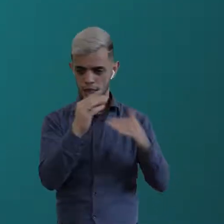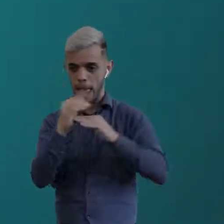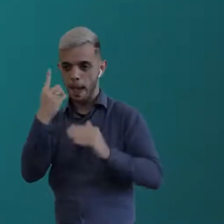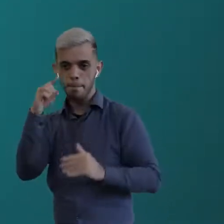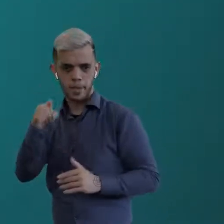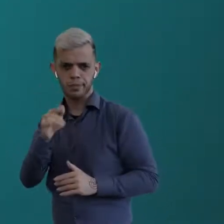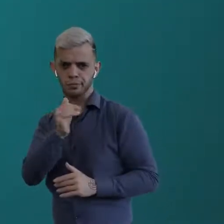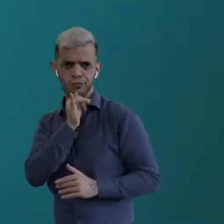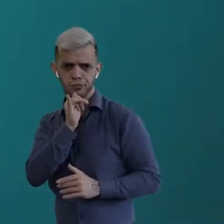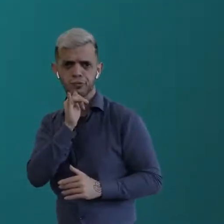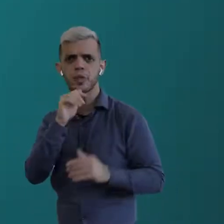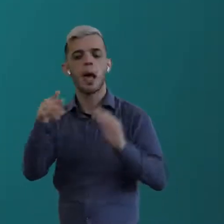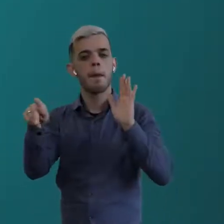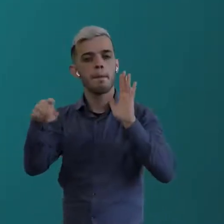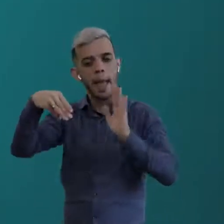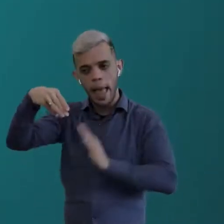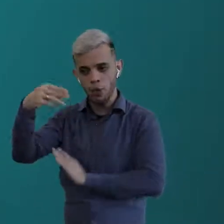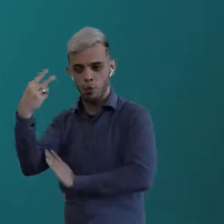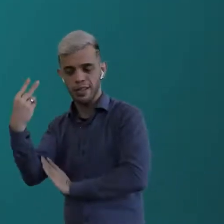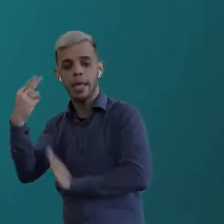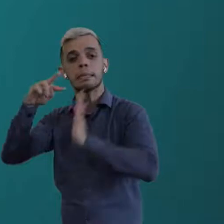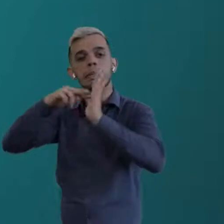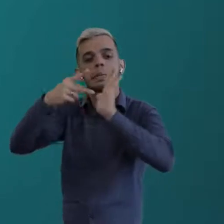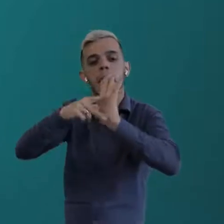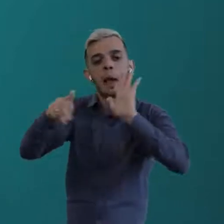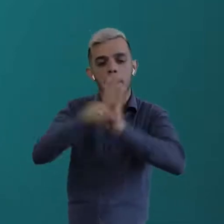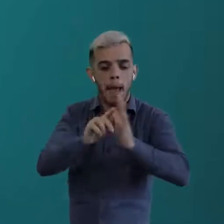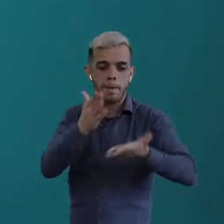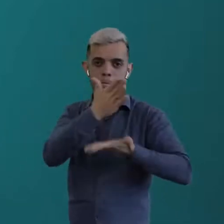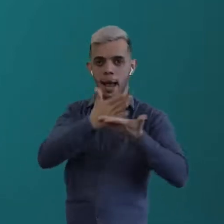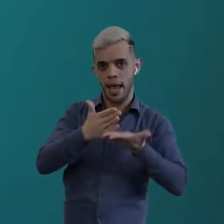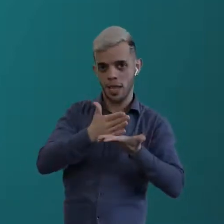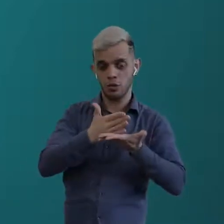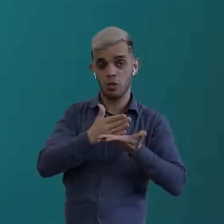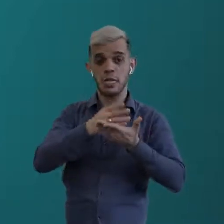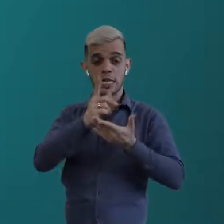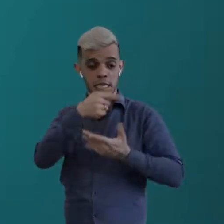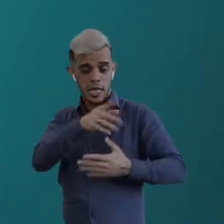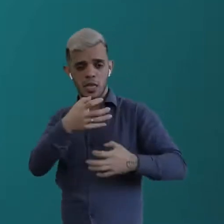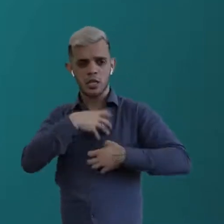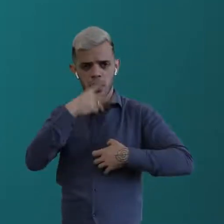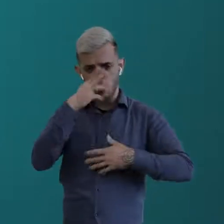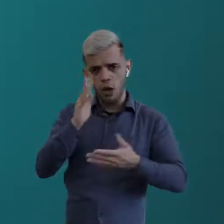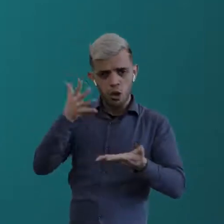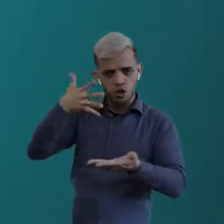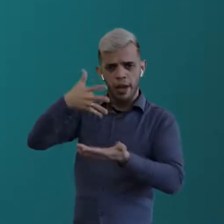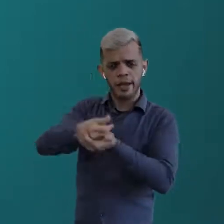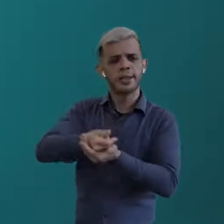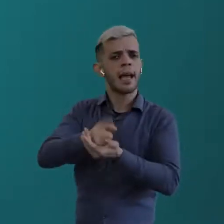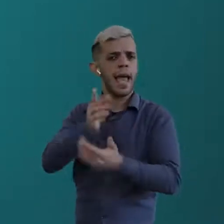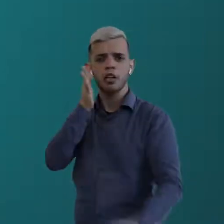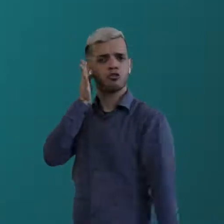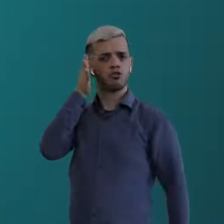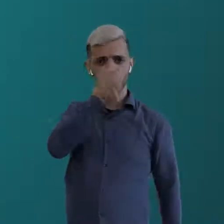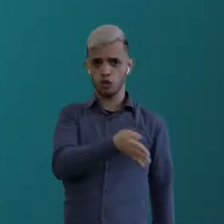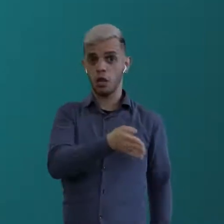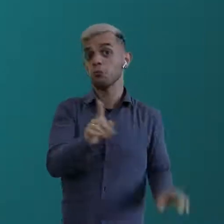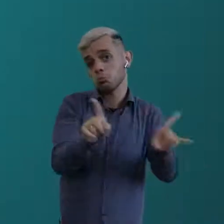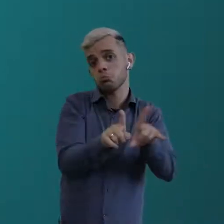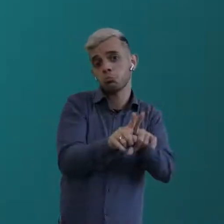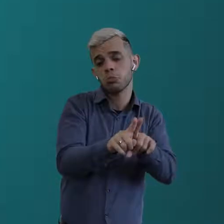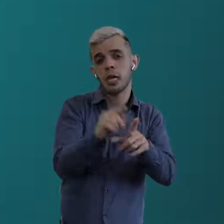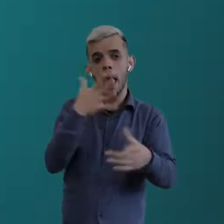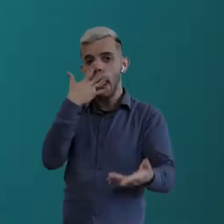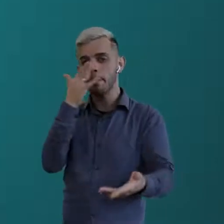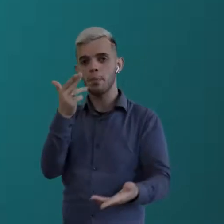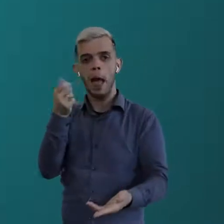301 até 1.000, no caso, ela vai entrar em médio adensamento. Essa forma de aquisição é